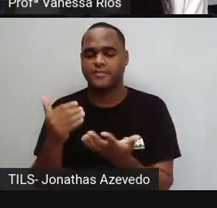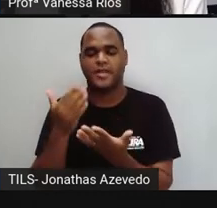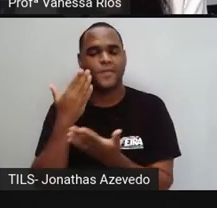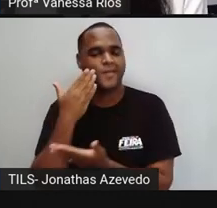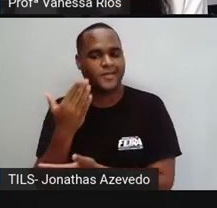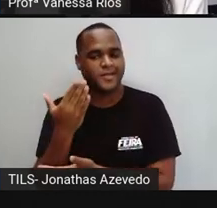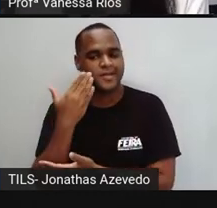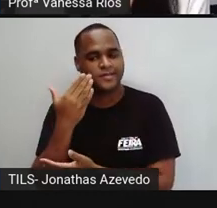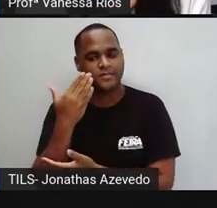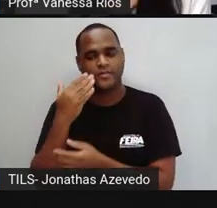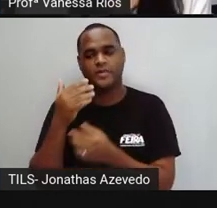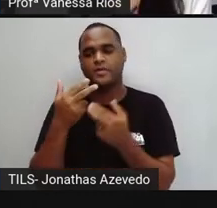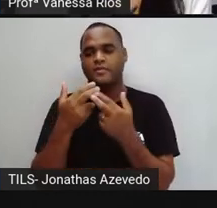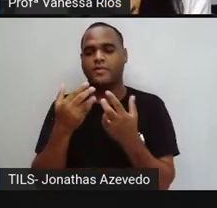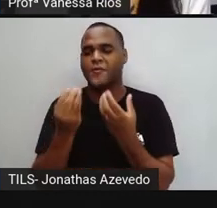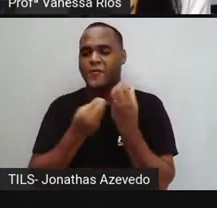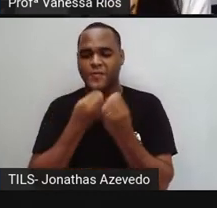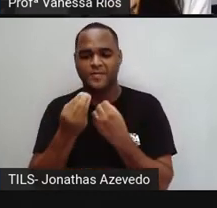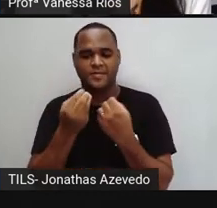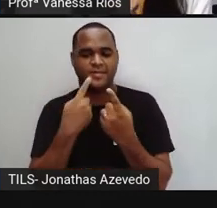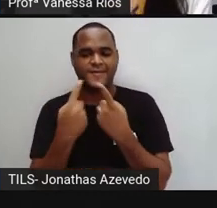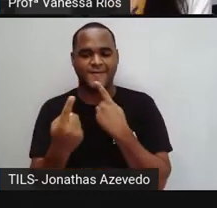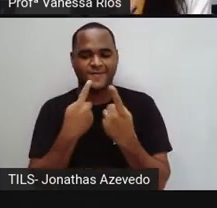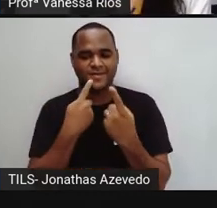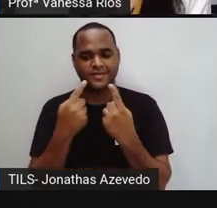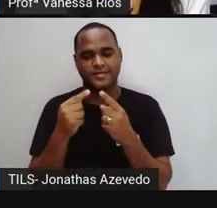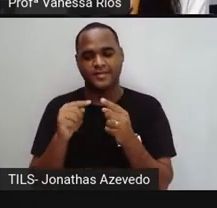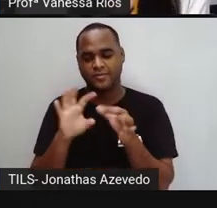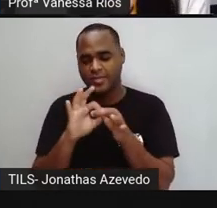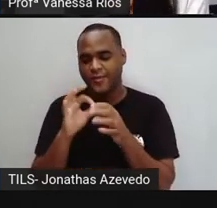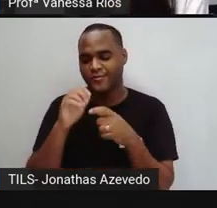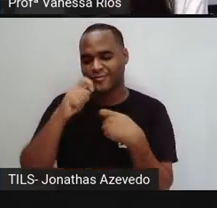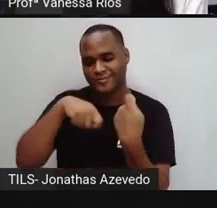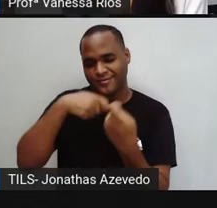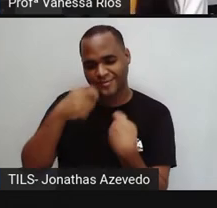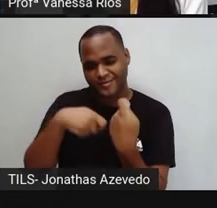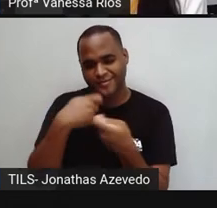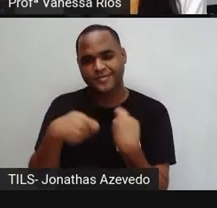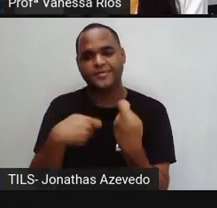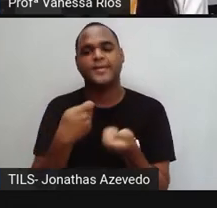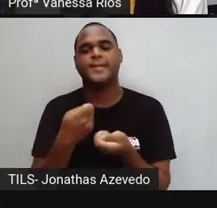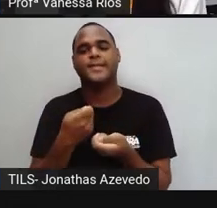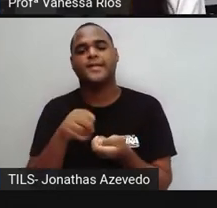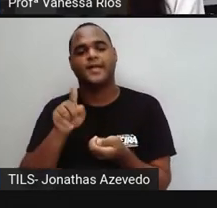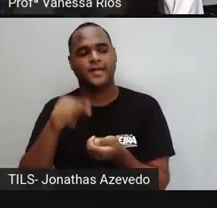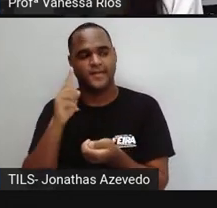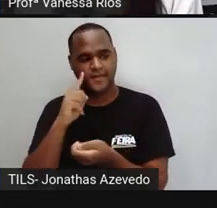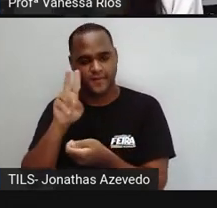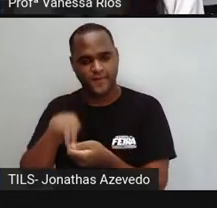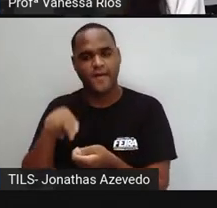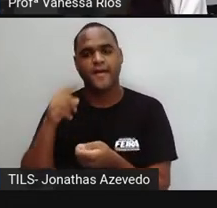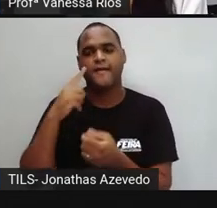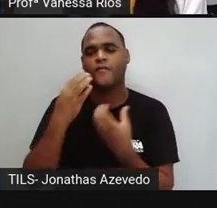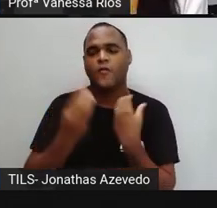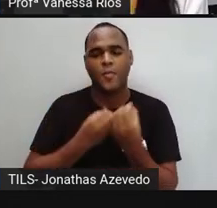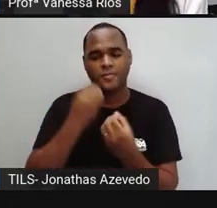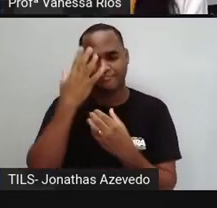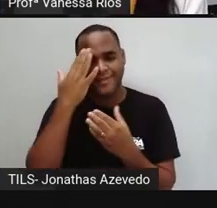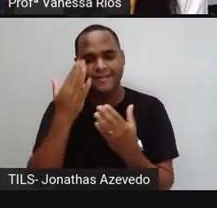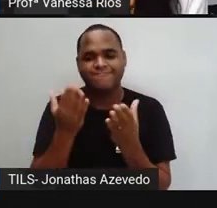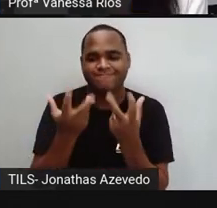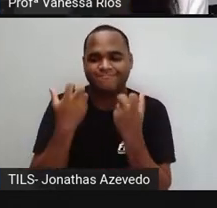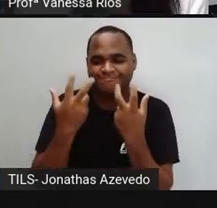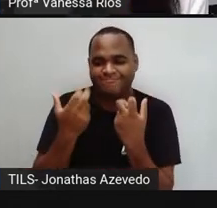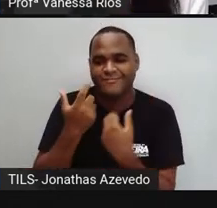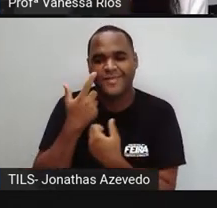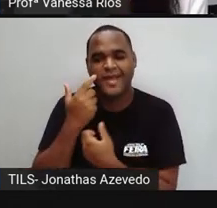entrevistas para a gente observar a associação das gírias, né? E de como elas são, às vezes, interpretadas e observadas